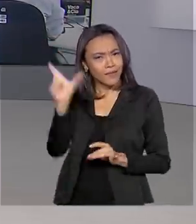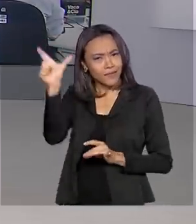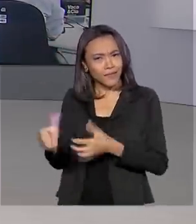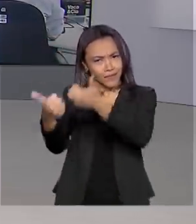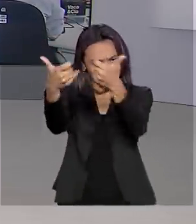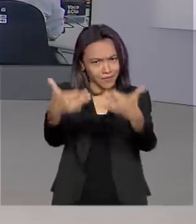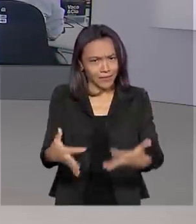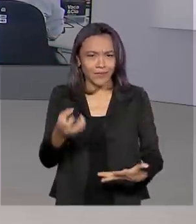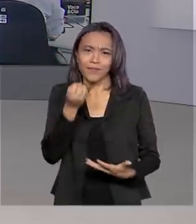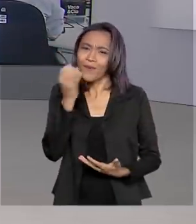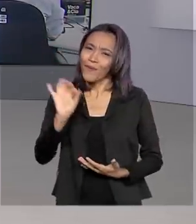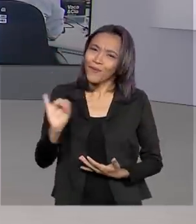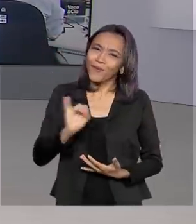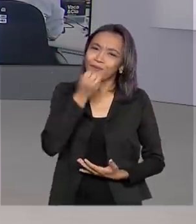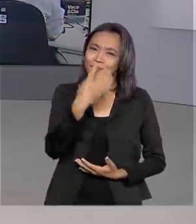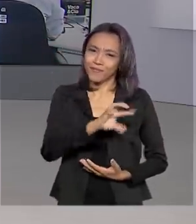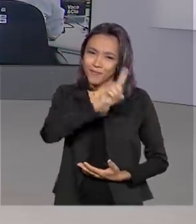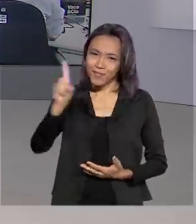Alessandra, bom dia pra você.